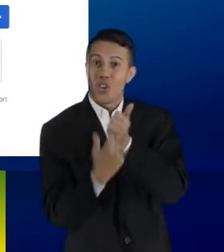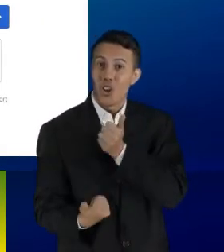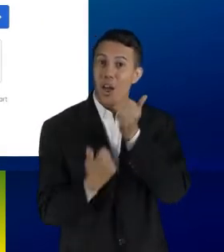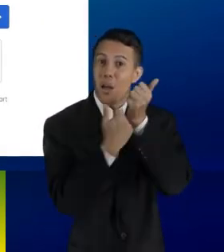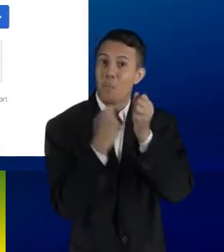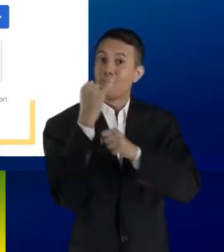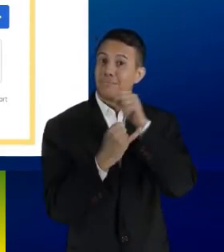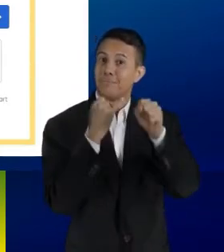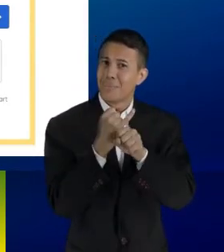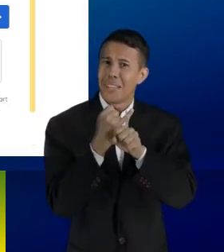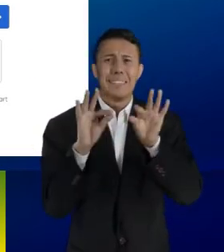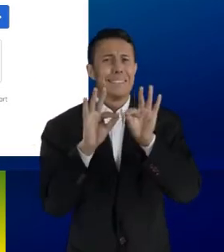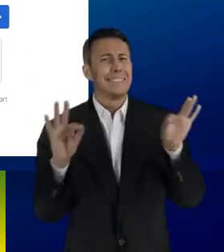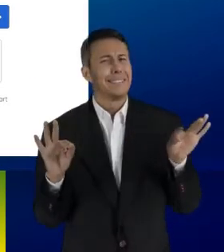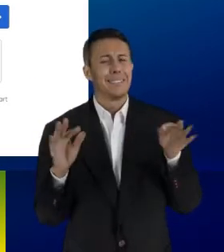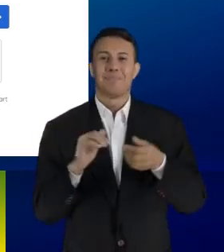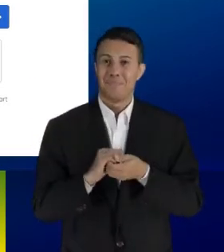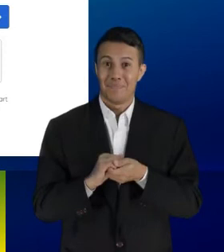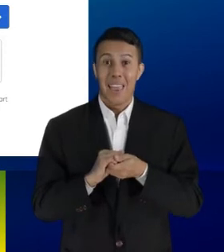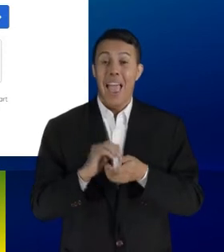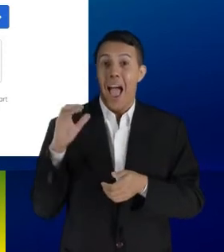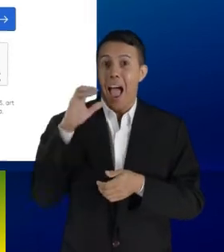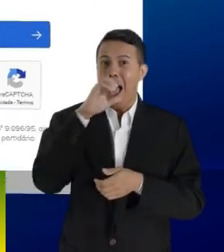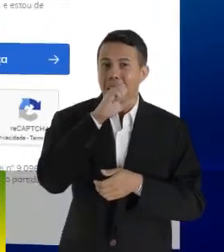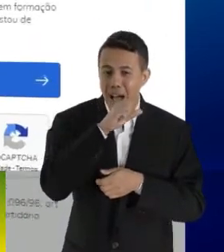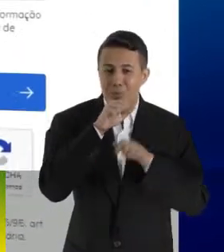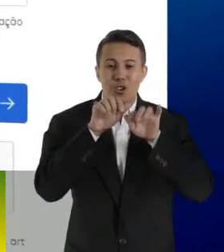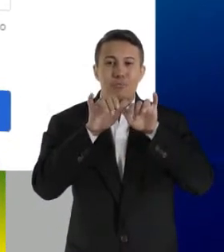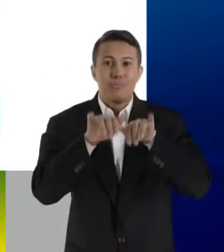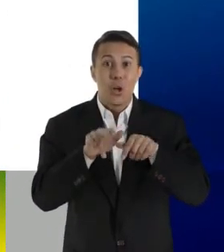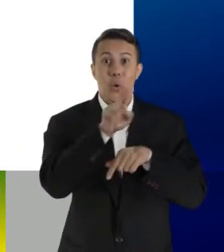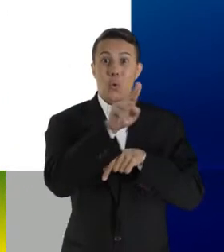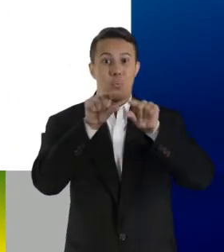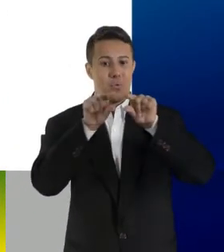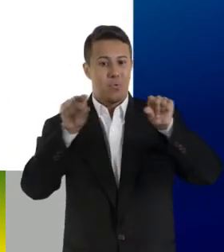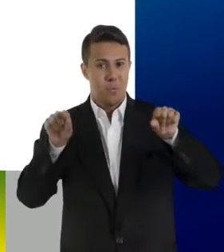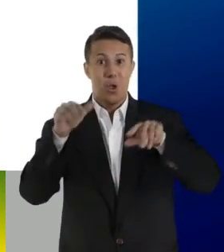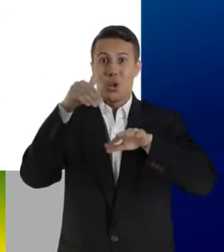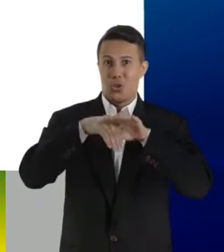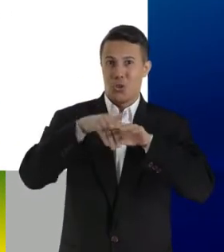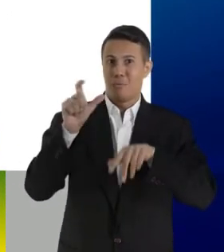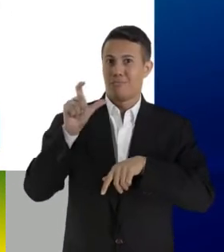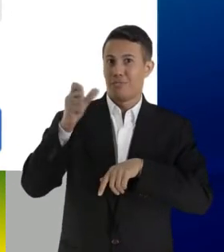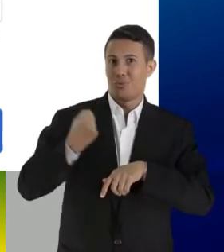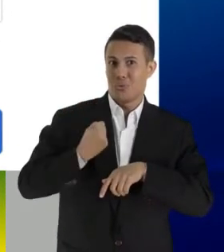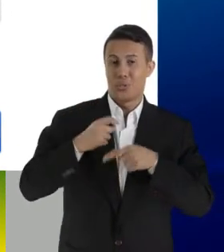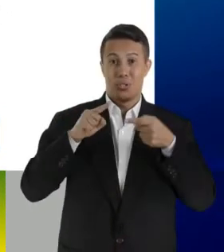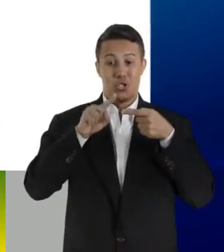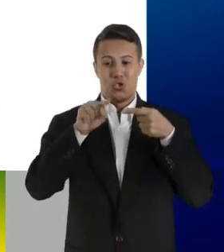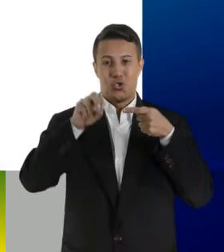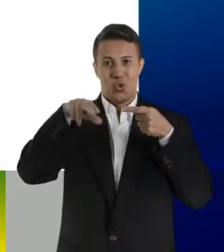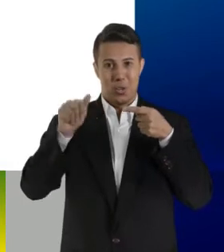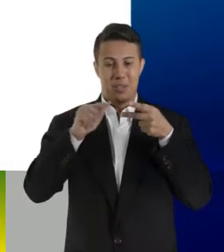preenchimento da ficha de apoiamento online. É muito simples. Em poucos passos, você preenche seu nome completo, título de